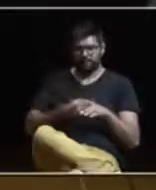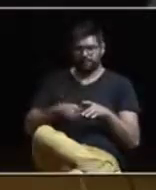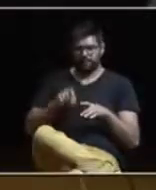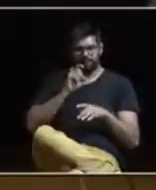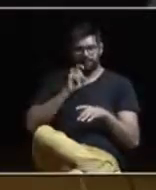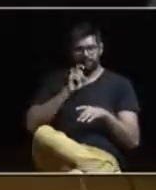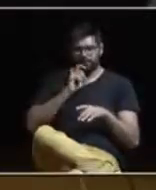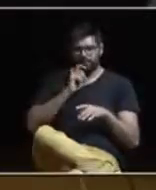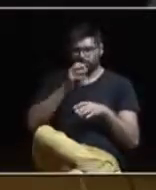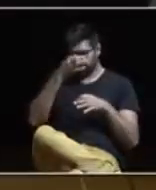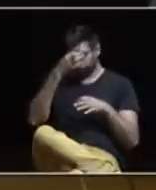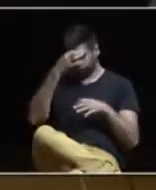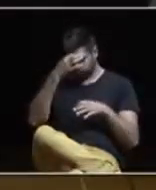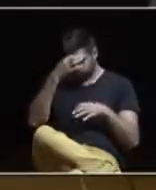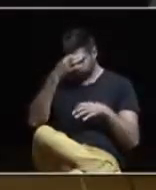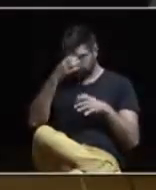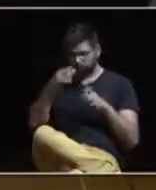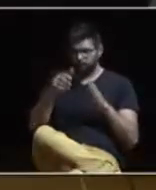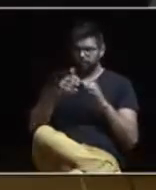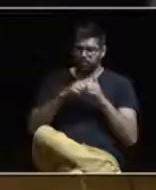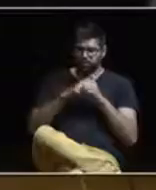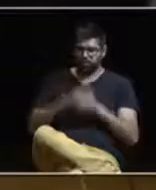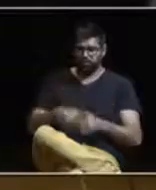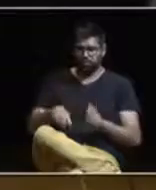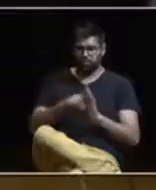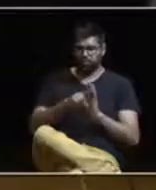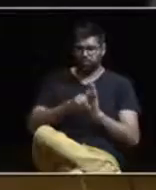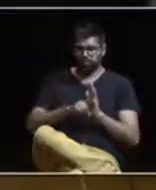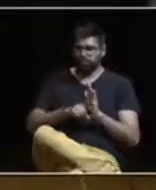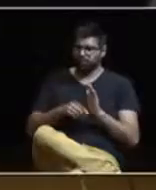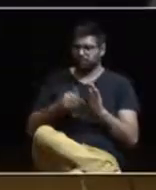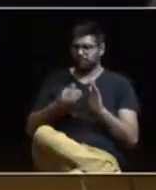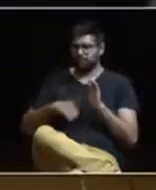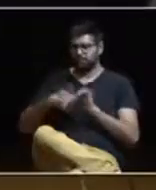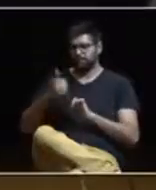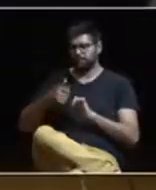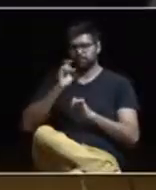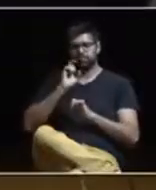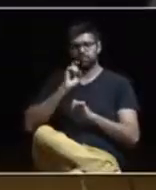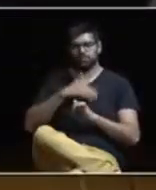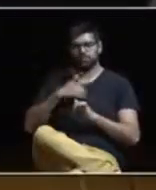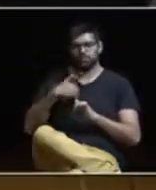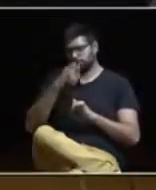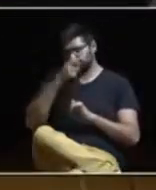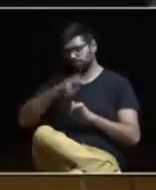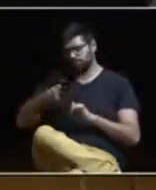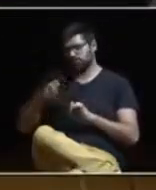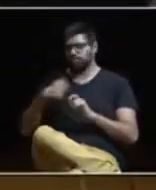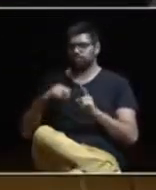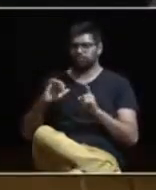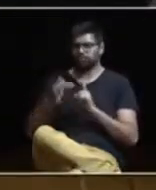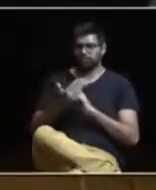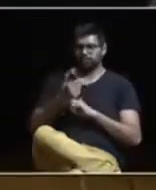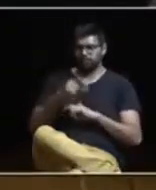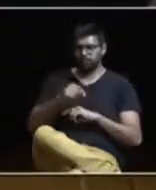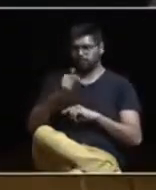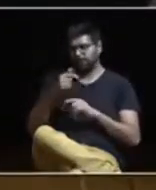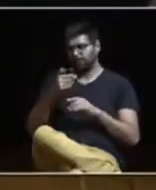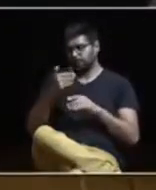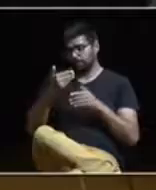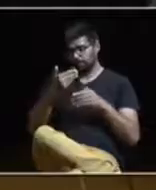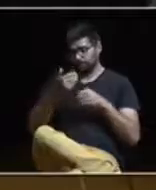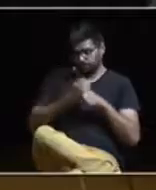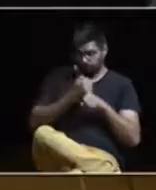os procedimentos são rigorosamente cumpridos, salvaguardando a saúde das pessoas e o ambiente, querem obras já a decorrer, querem